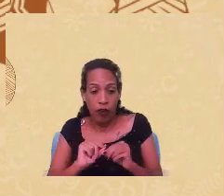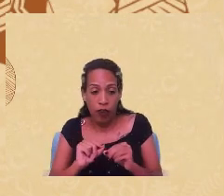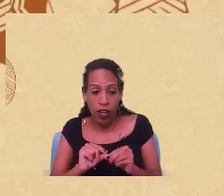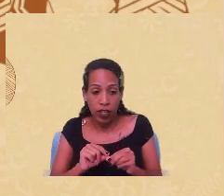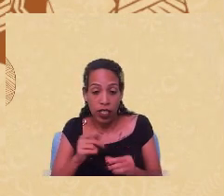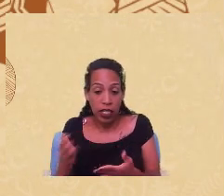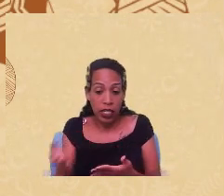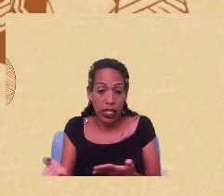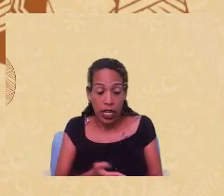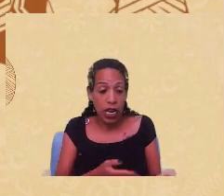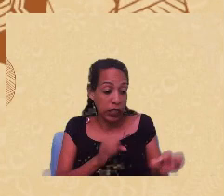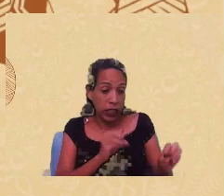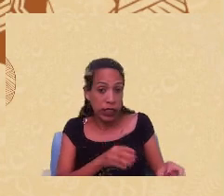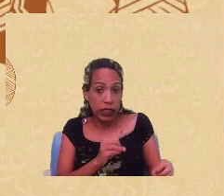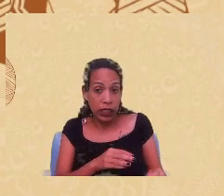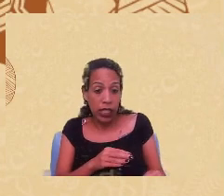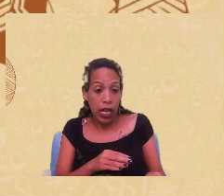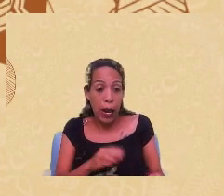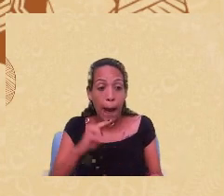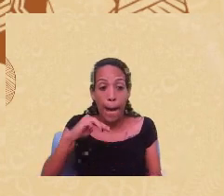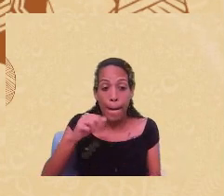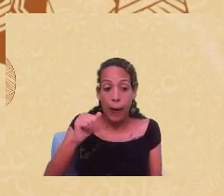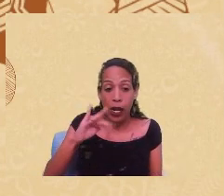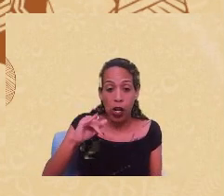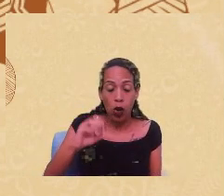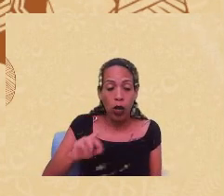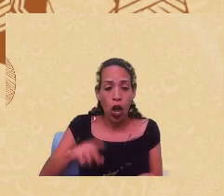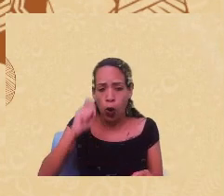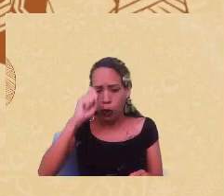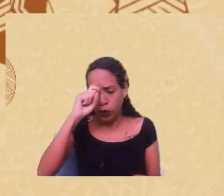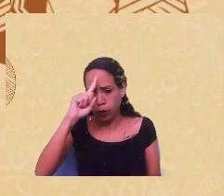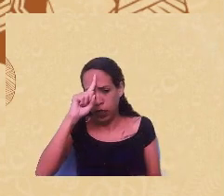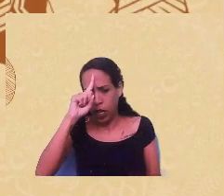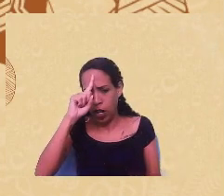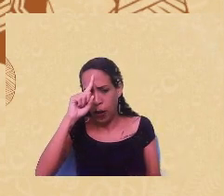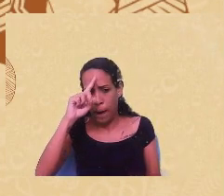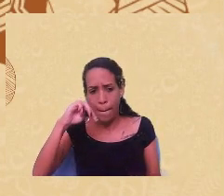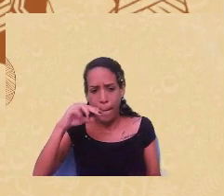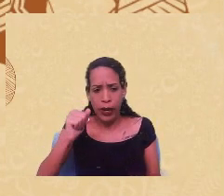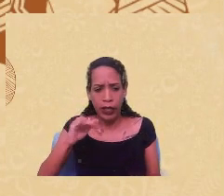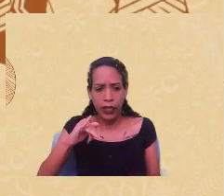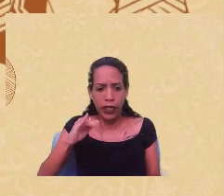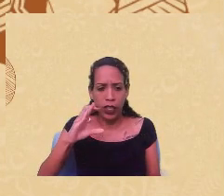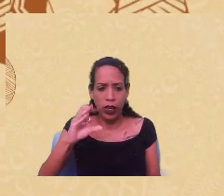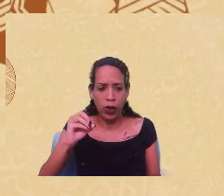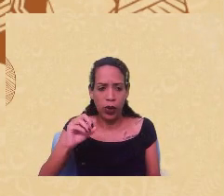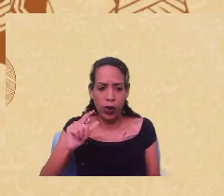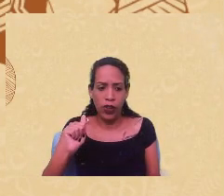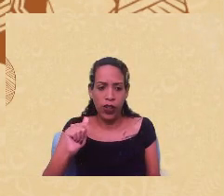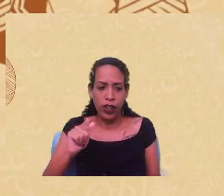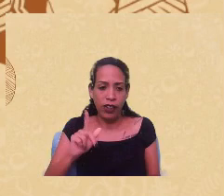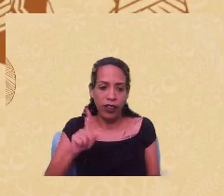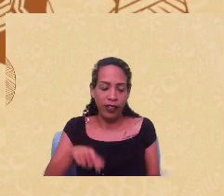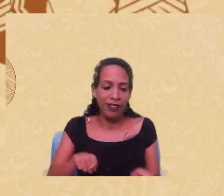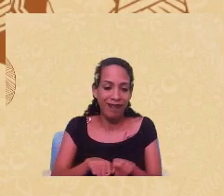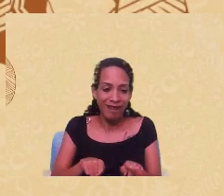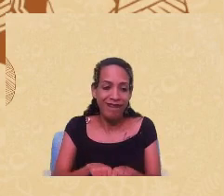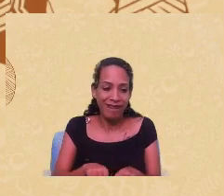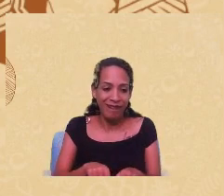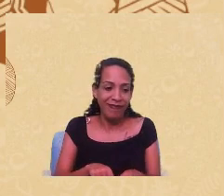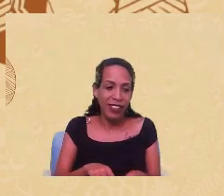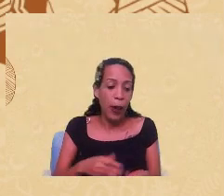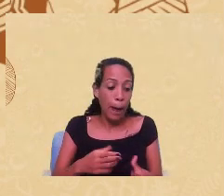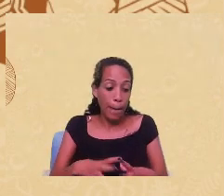ciladas manicomiais. O hospital psiquiátrico manicomial asilar era uma das fábricas, era um dos maiores modelos de